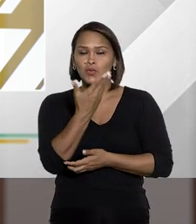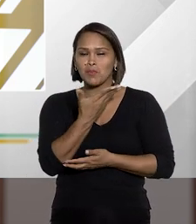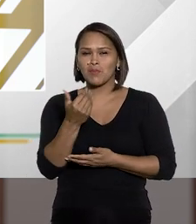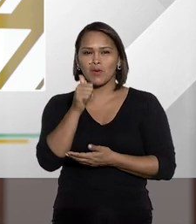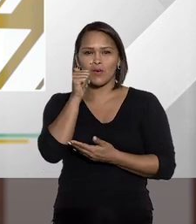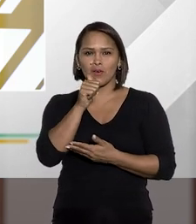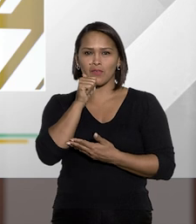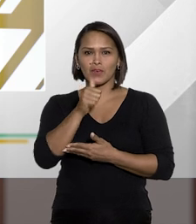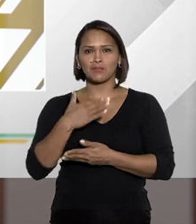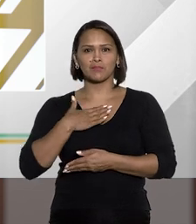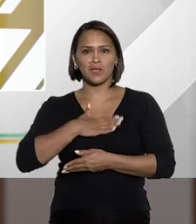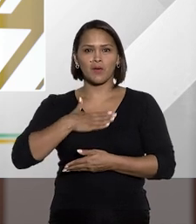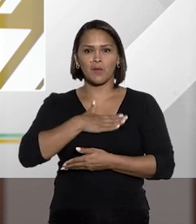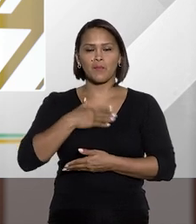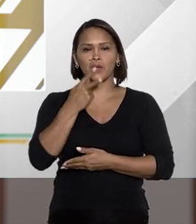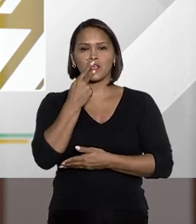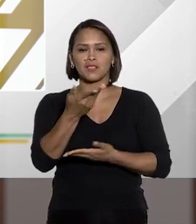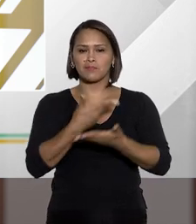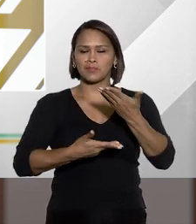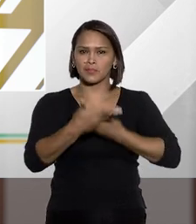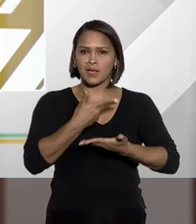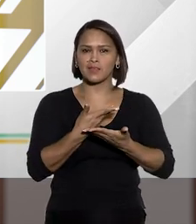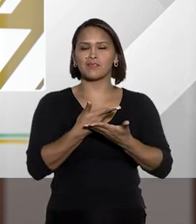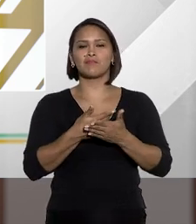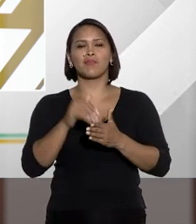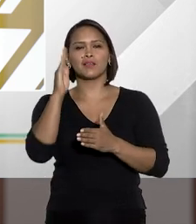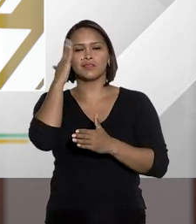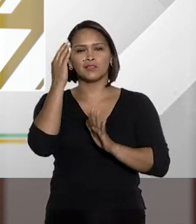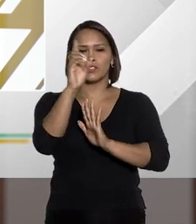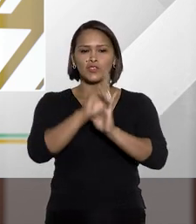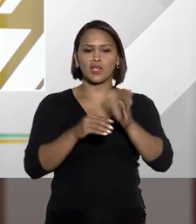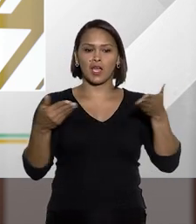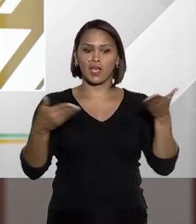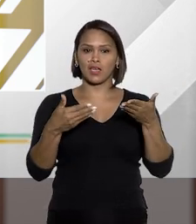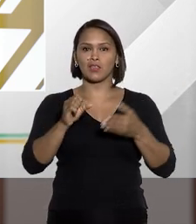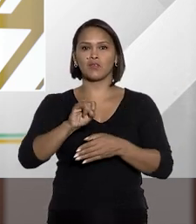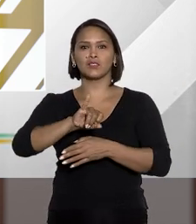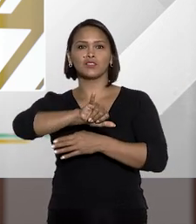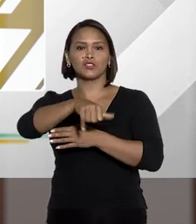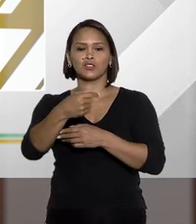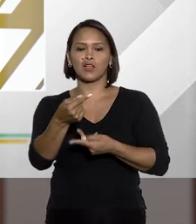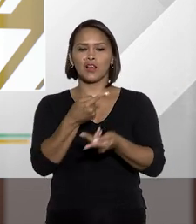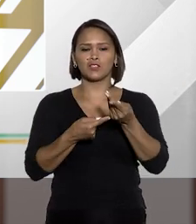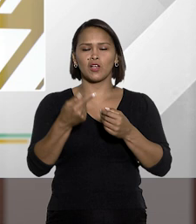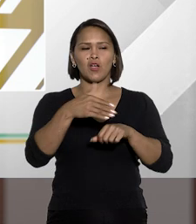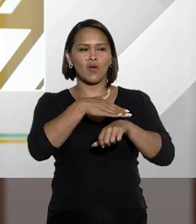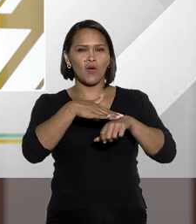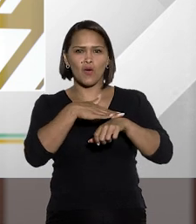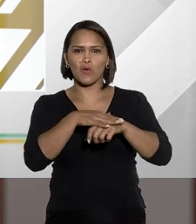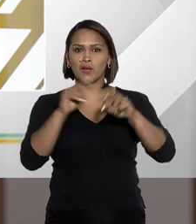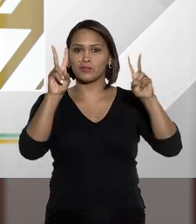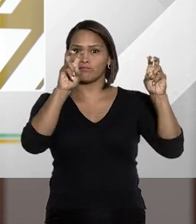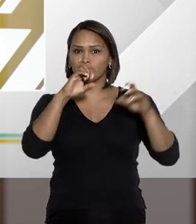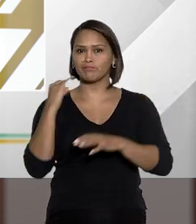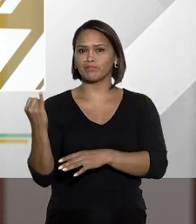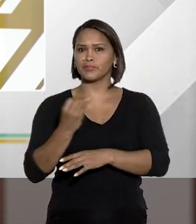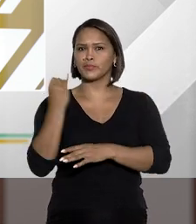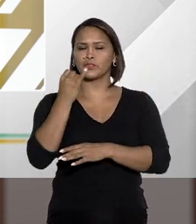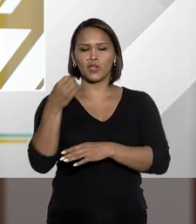Tudo bom, Fátima? Um prazer participar do programa Entender Direito, estar aqui no STJ para a gente debater um tema